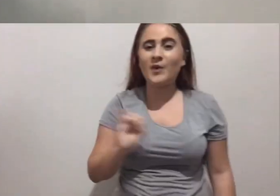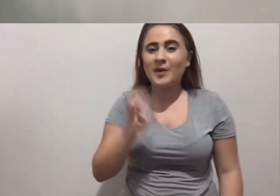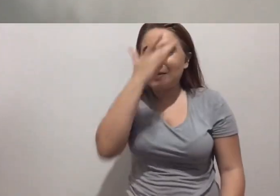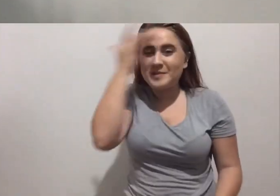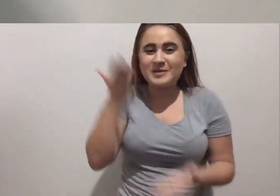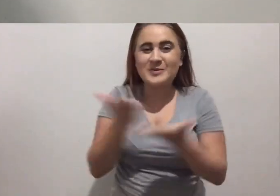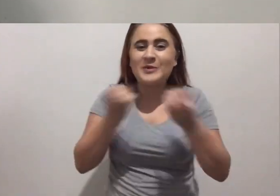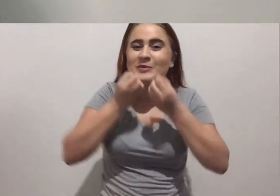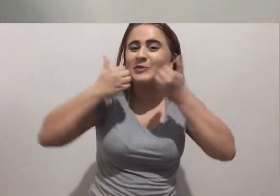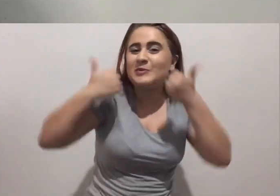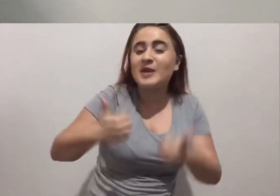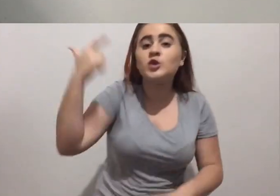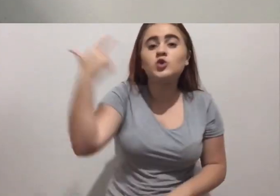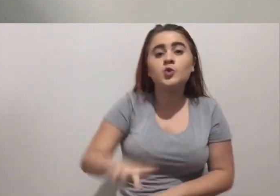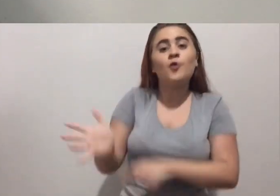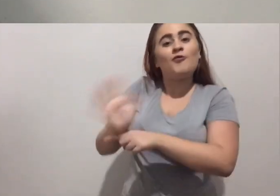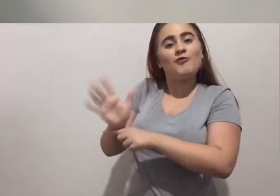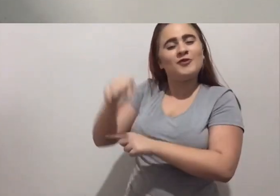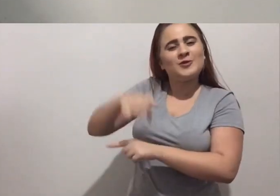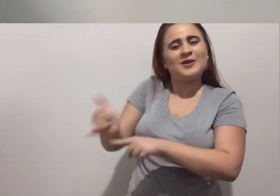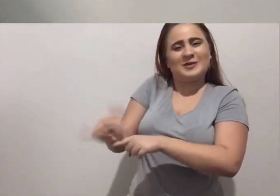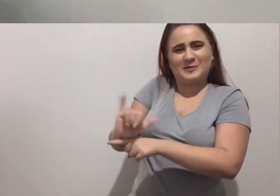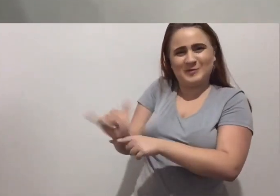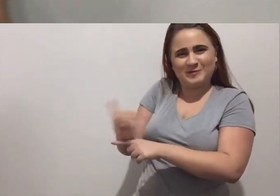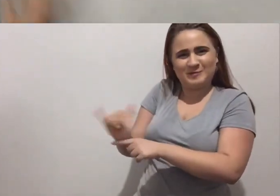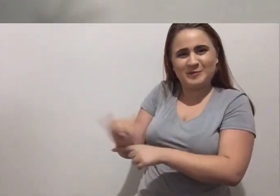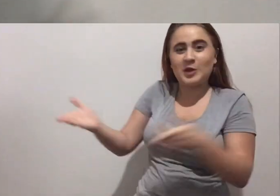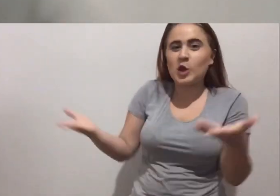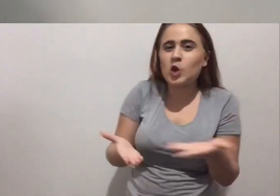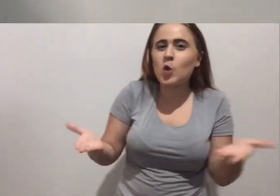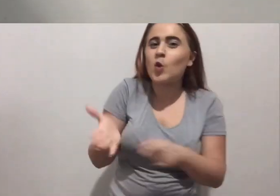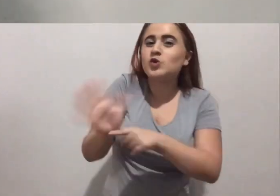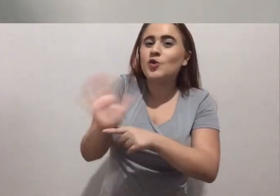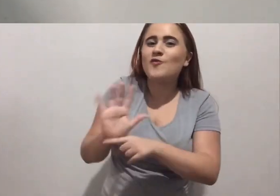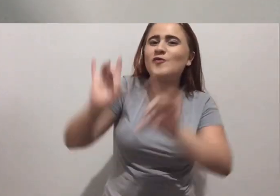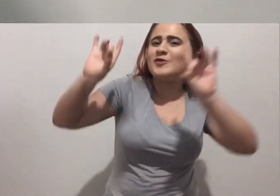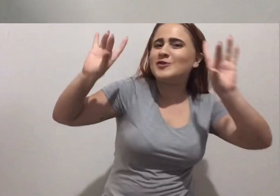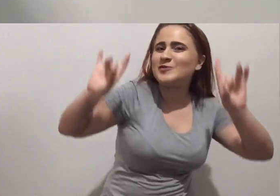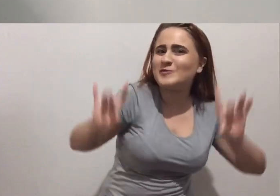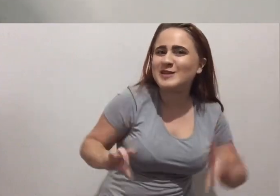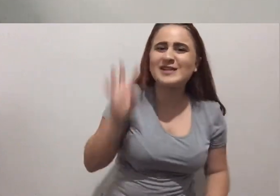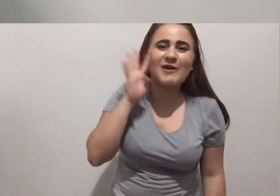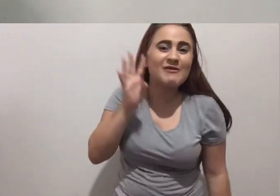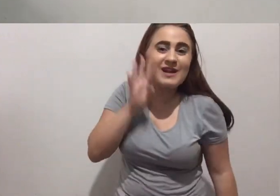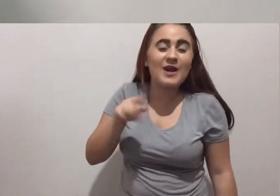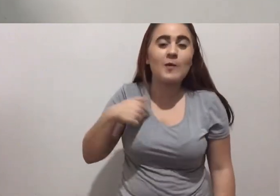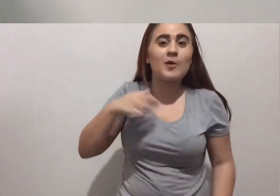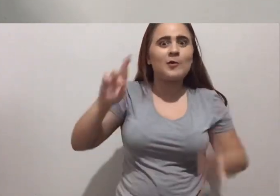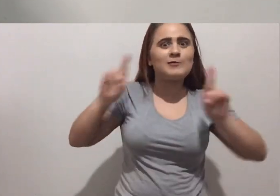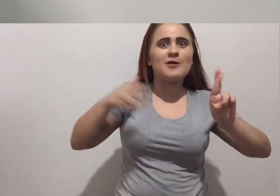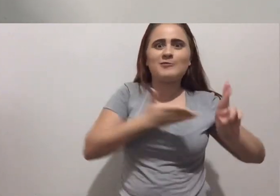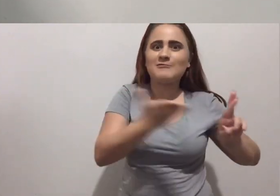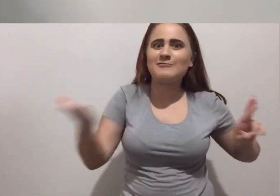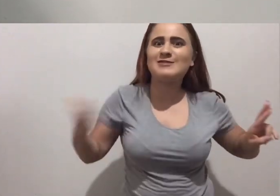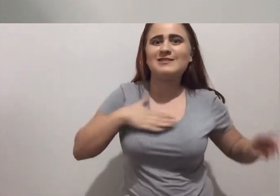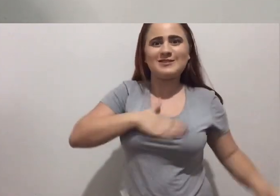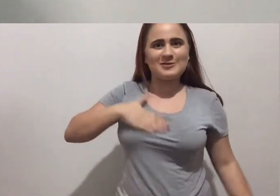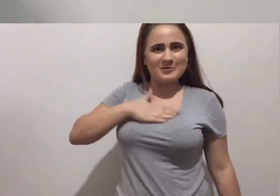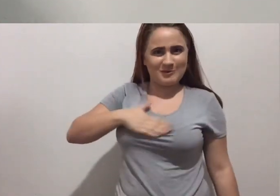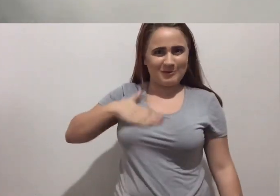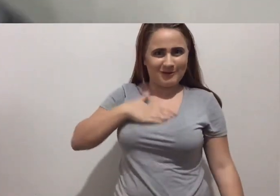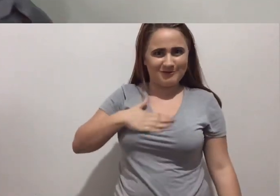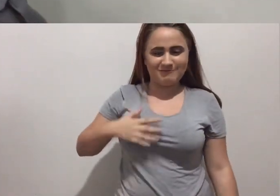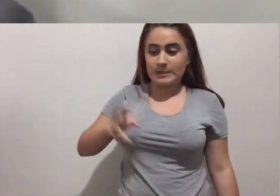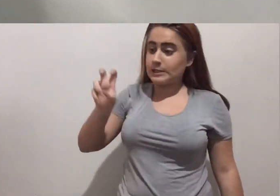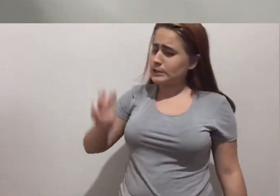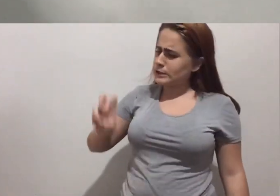Oi, oi, tudo bom? Estamos aqui com mais um vídeo no canal e hoje é um vídeo muito legal e eu espero muito que vocês gostem. Eu vou